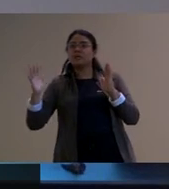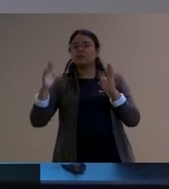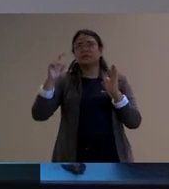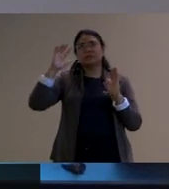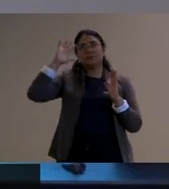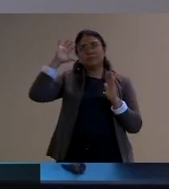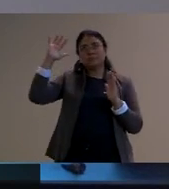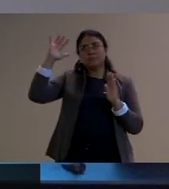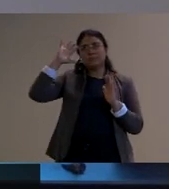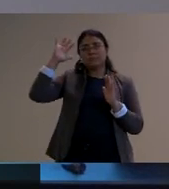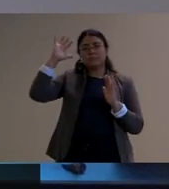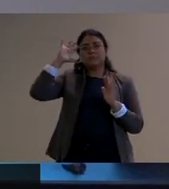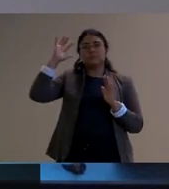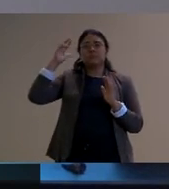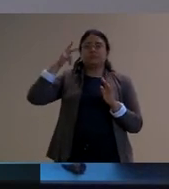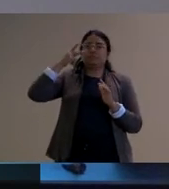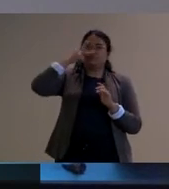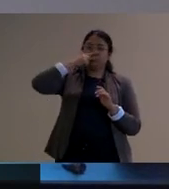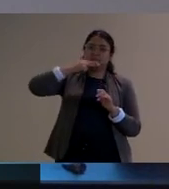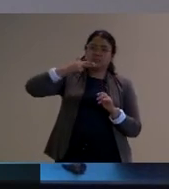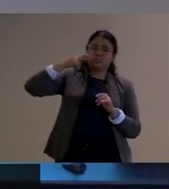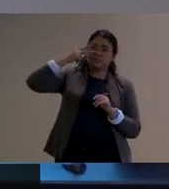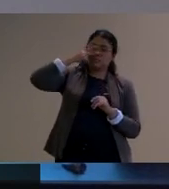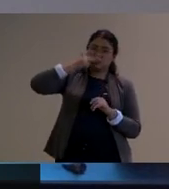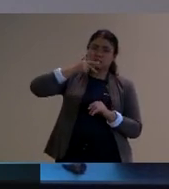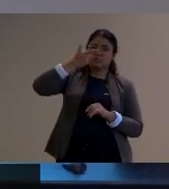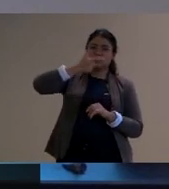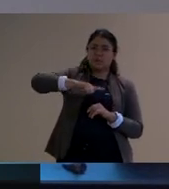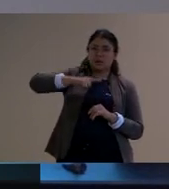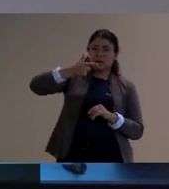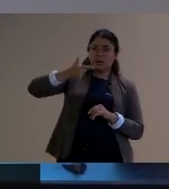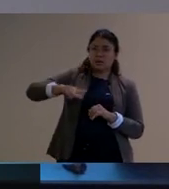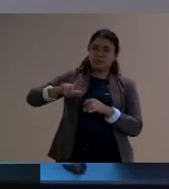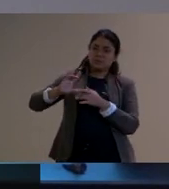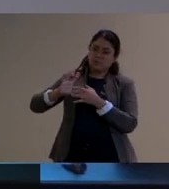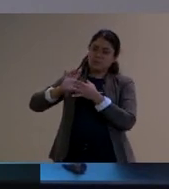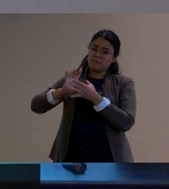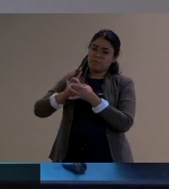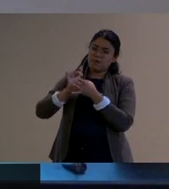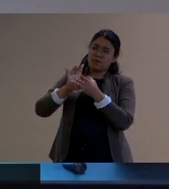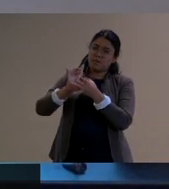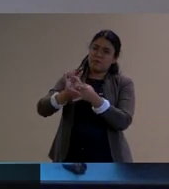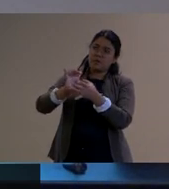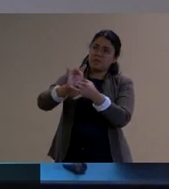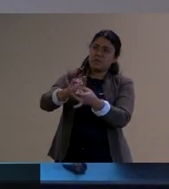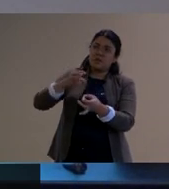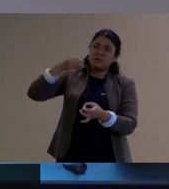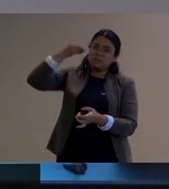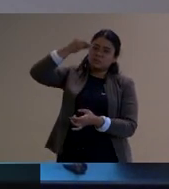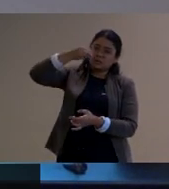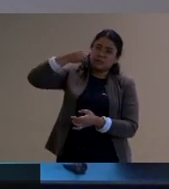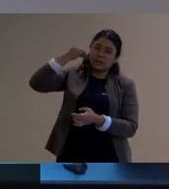esse tempo para repetição para continuidade das experiências também